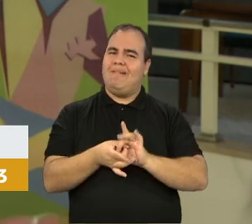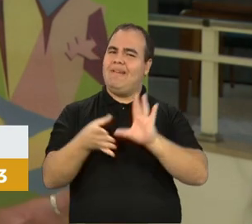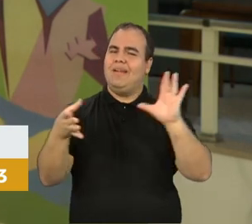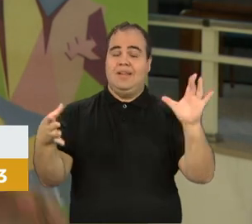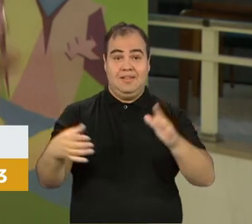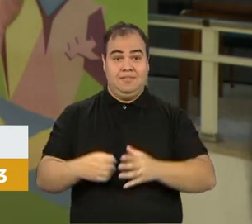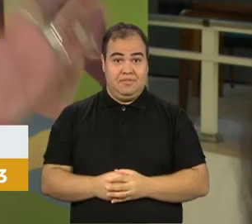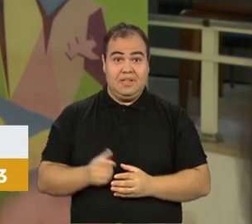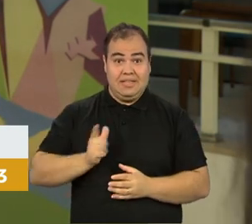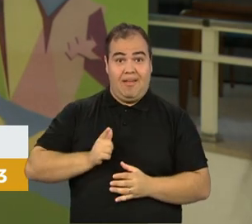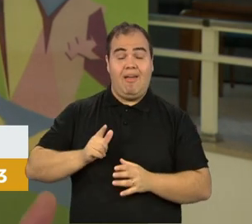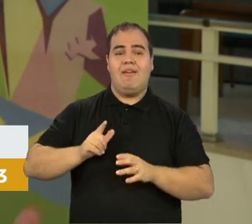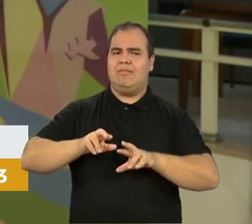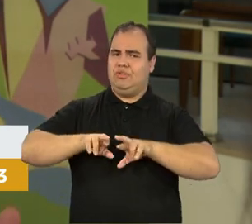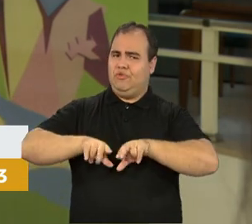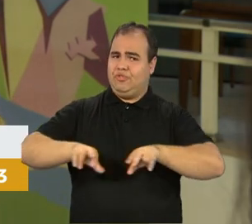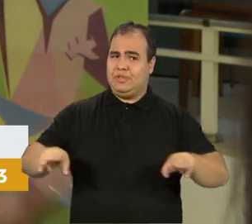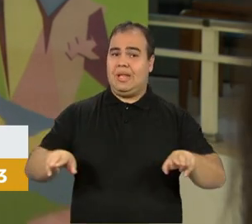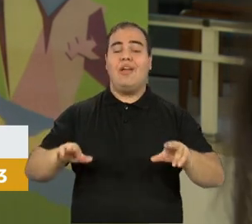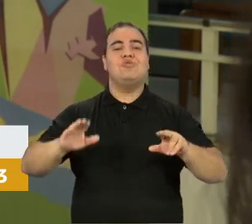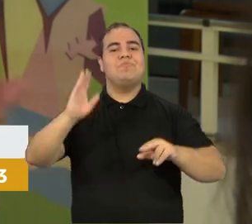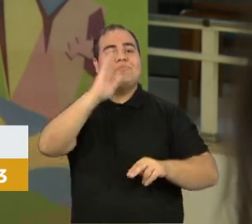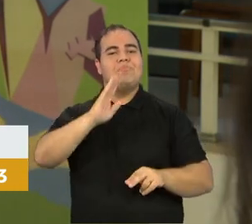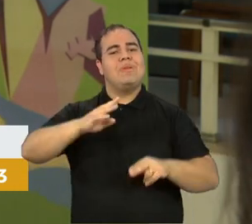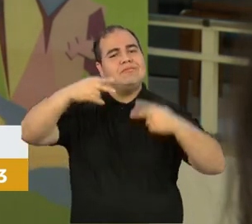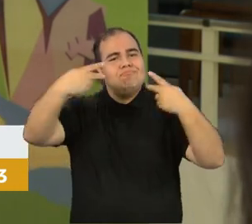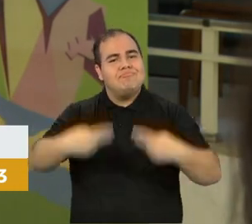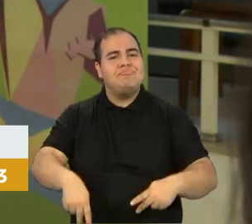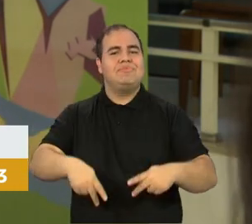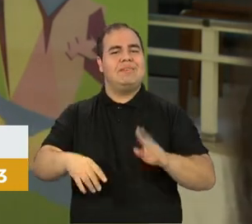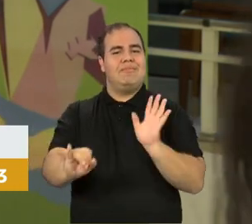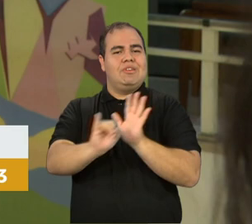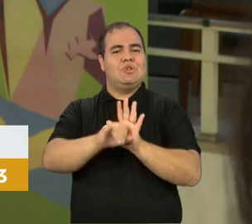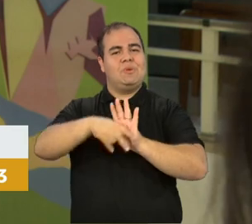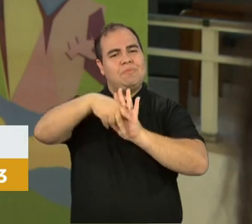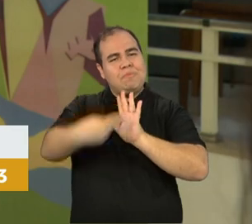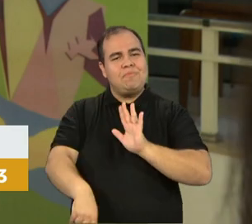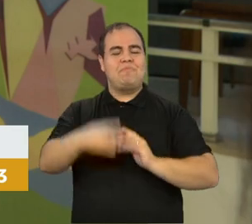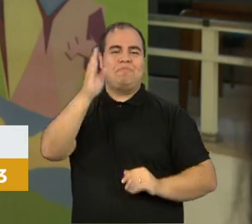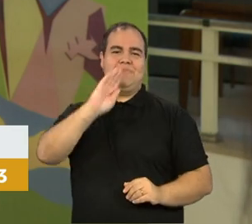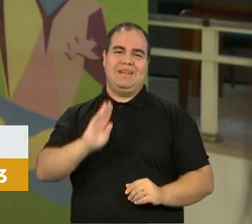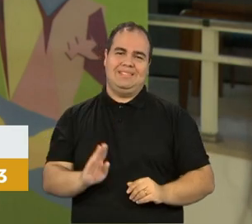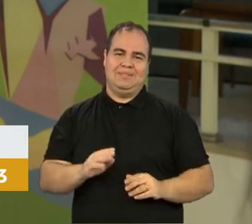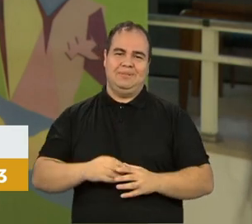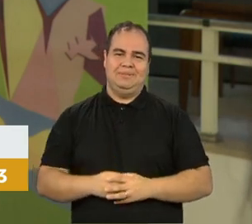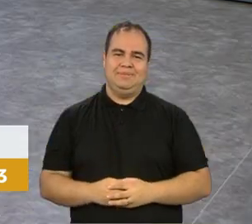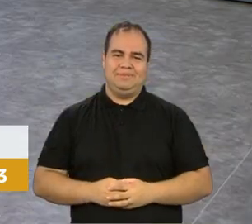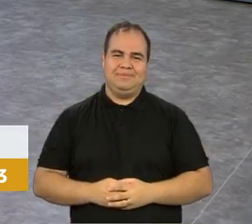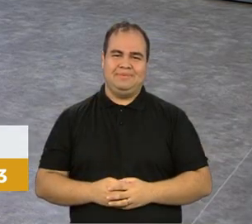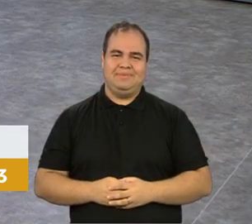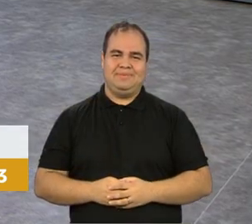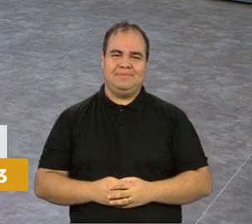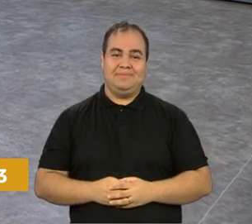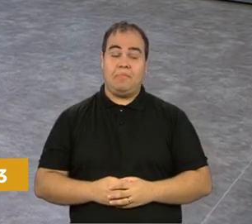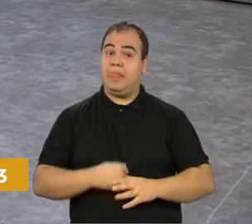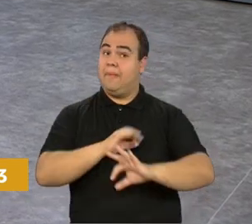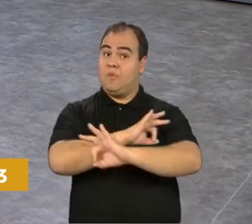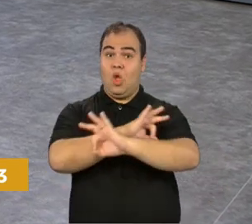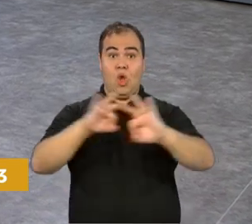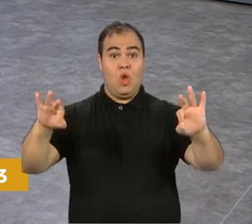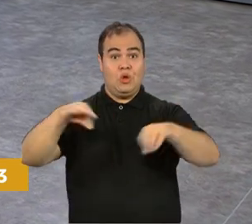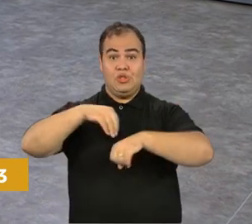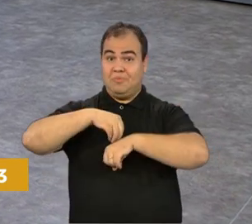abrange toda essa diversidade do Brasil, da identidade brasileira que Mário de Andrade tanto perseguia. Ótima dica de